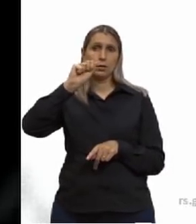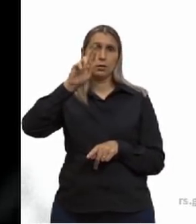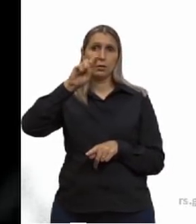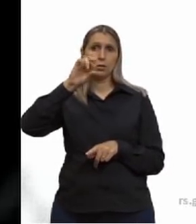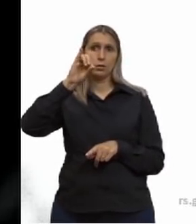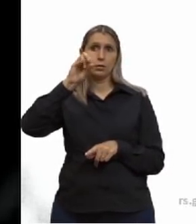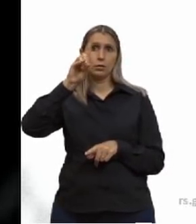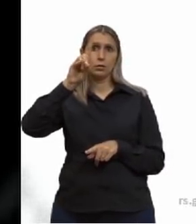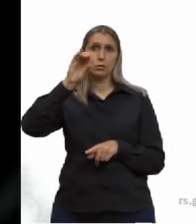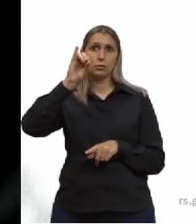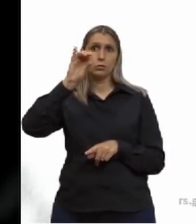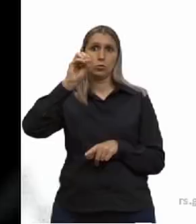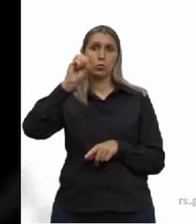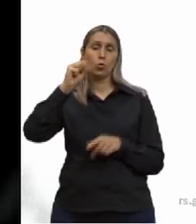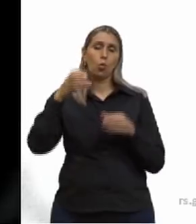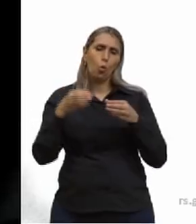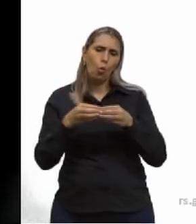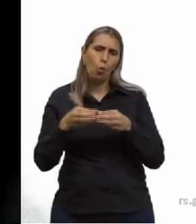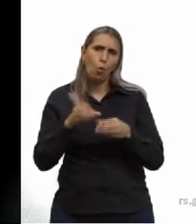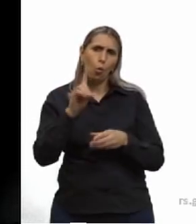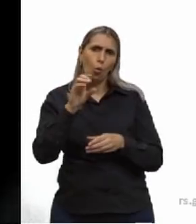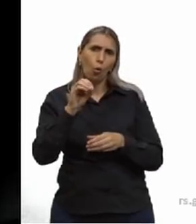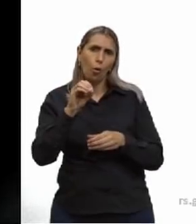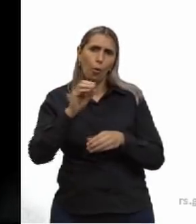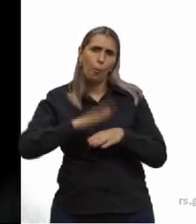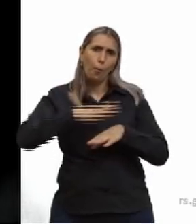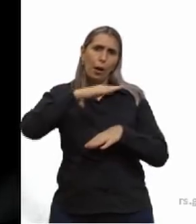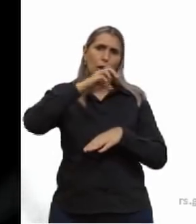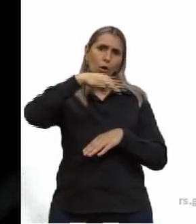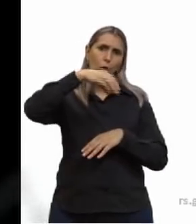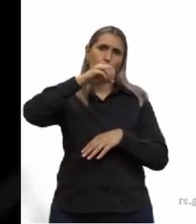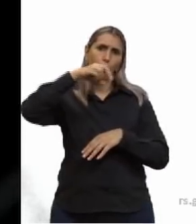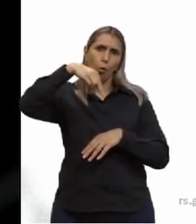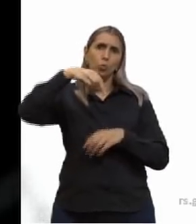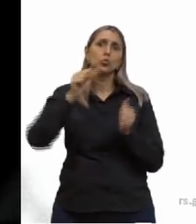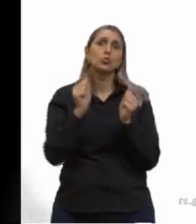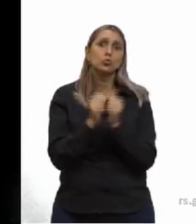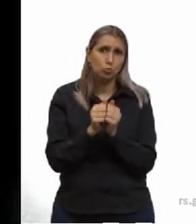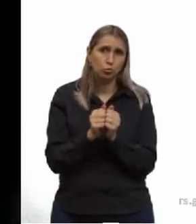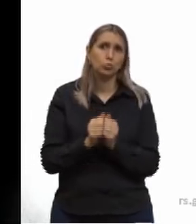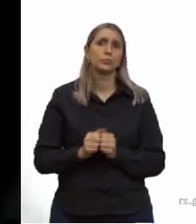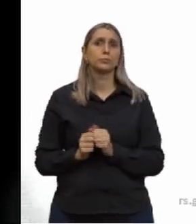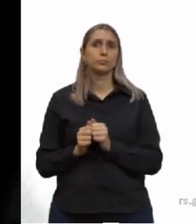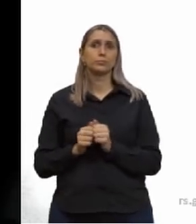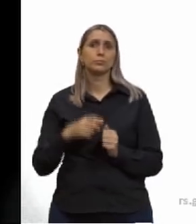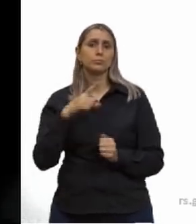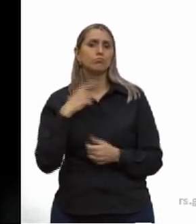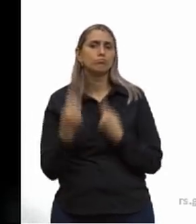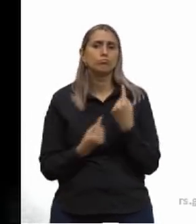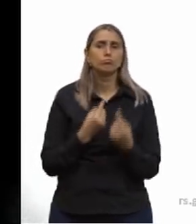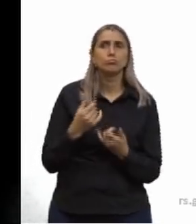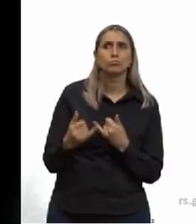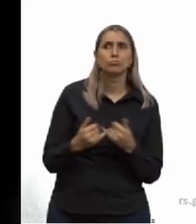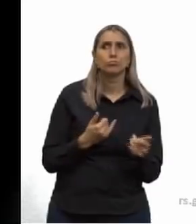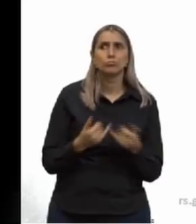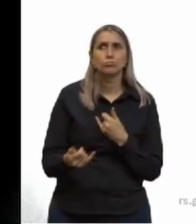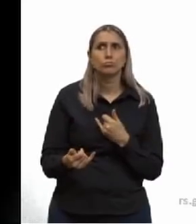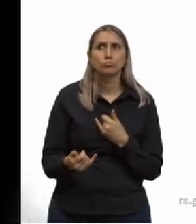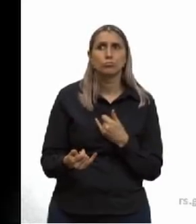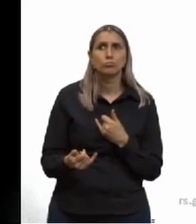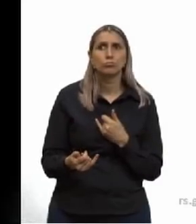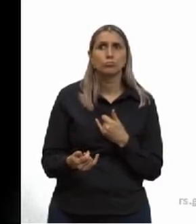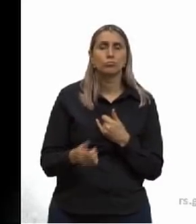conjuntos de mais de dez monossacarídeos juntos, que vão estar aí, alguns exemplos vão ser o